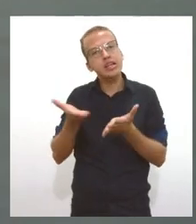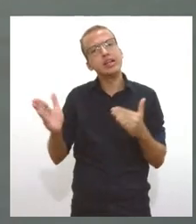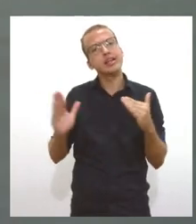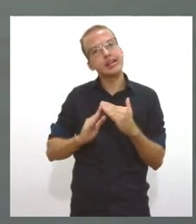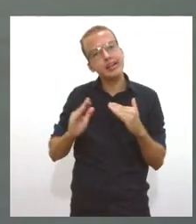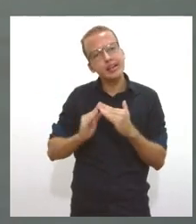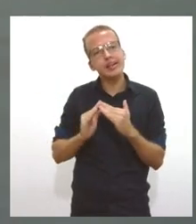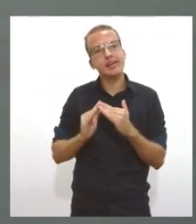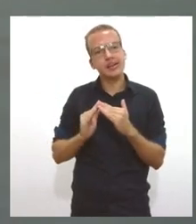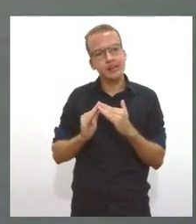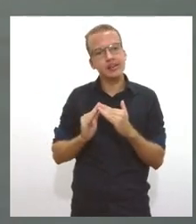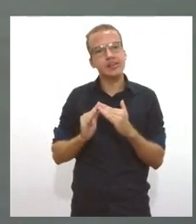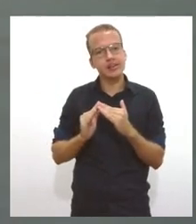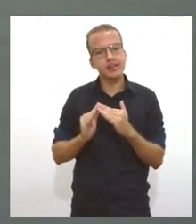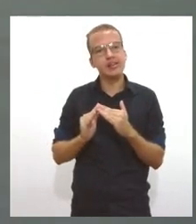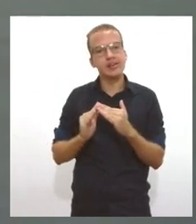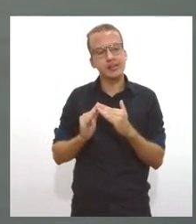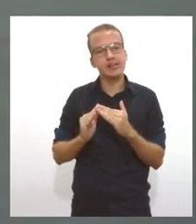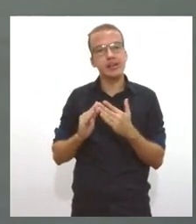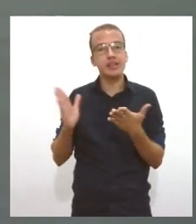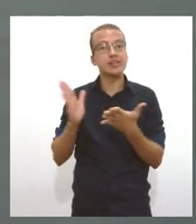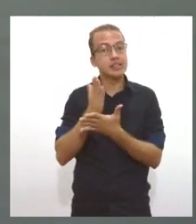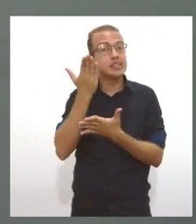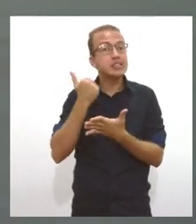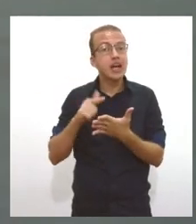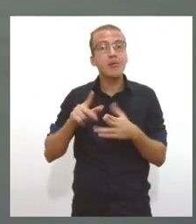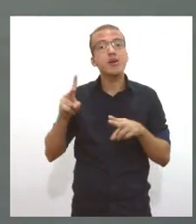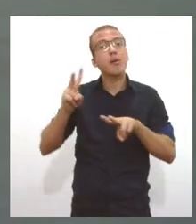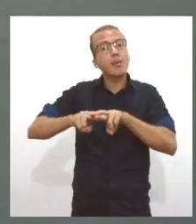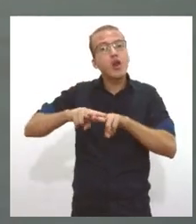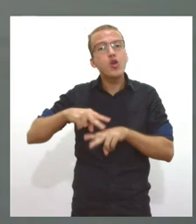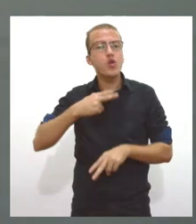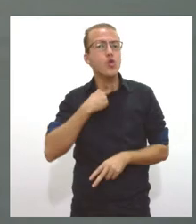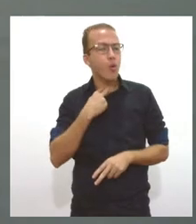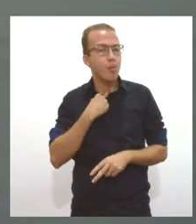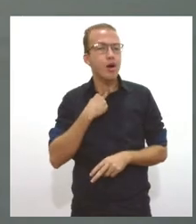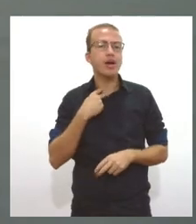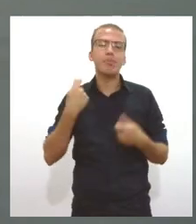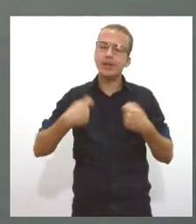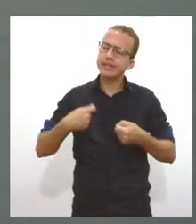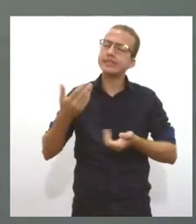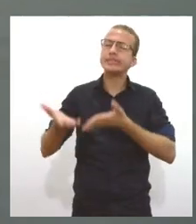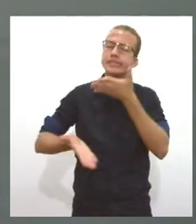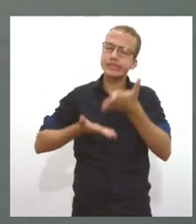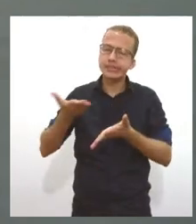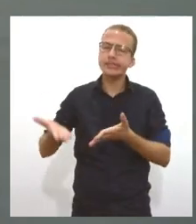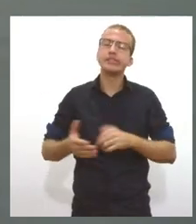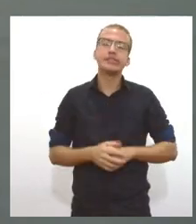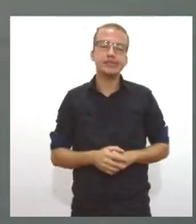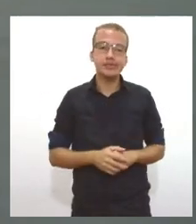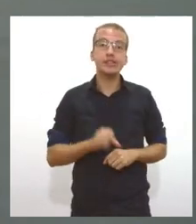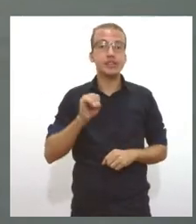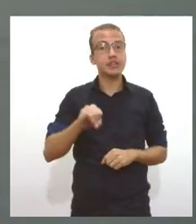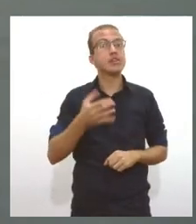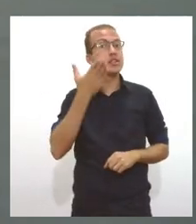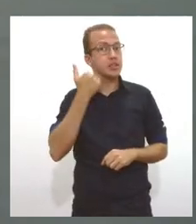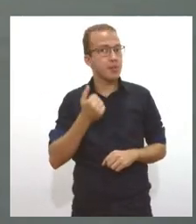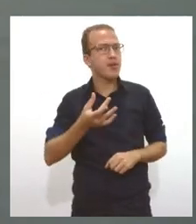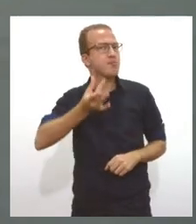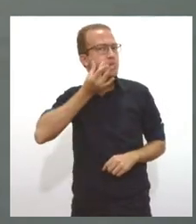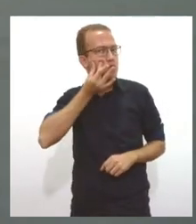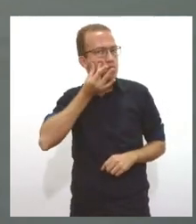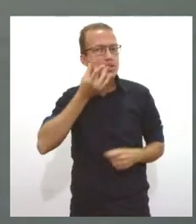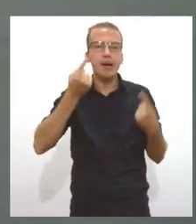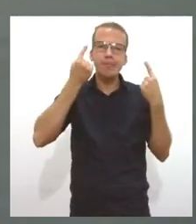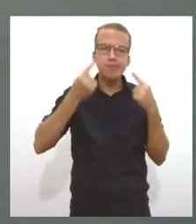podem ser criados presos nas gaiolas então vamos tomar os devidos cuidados e se você souber de algum caso de mal tratos com os